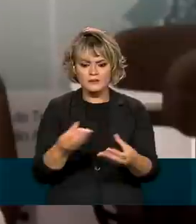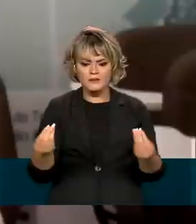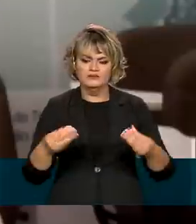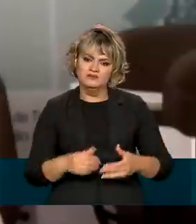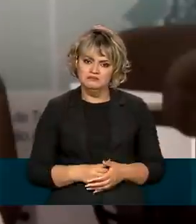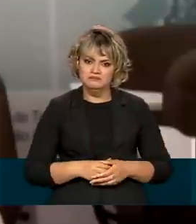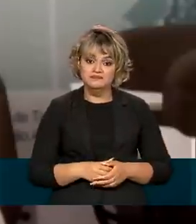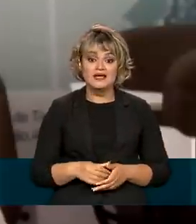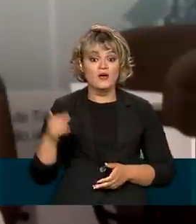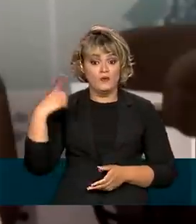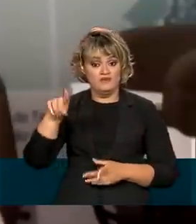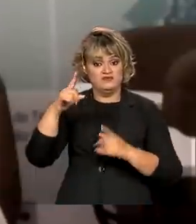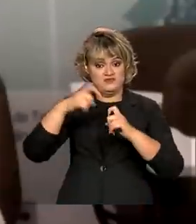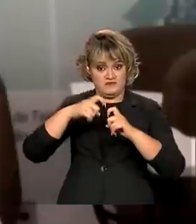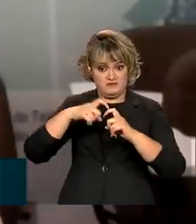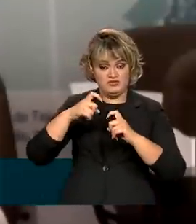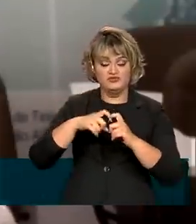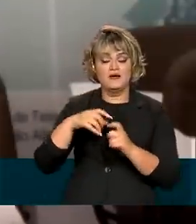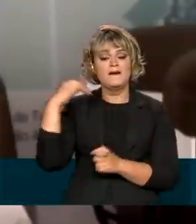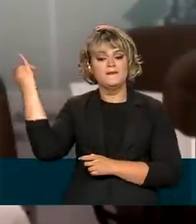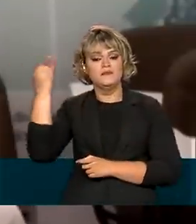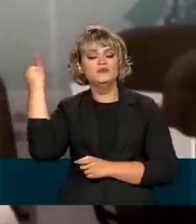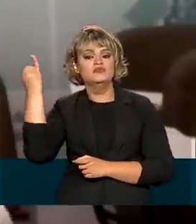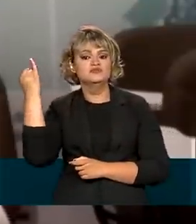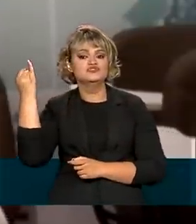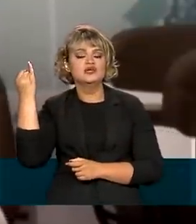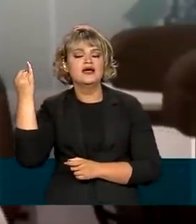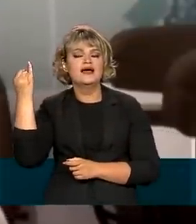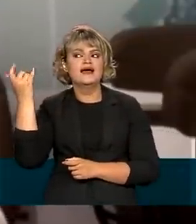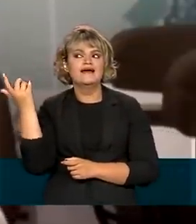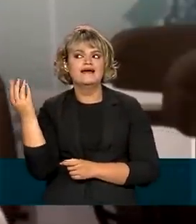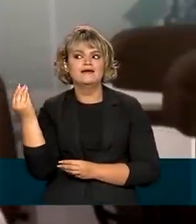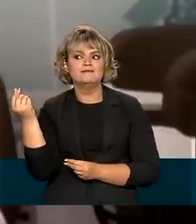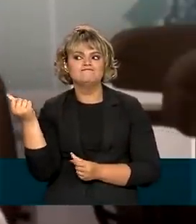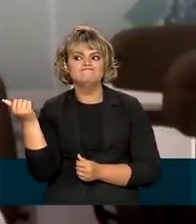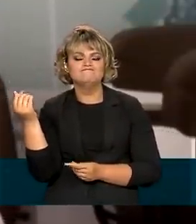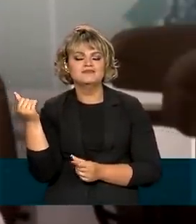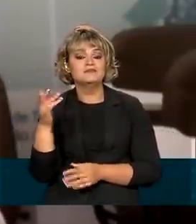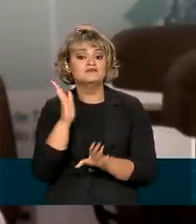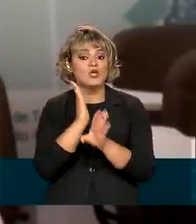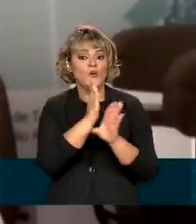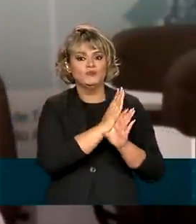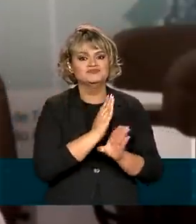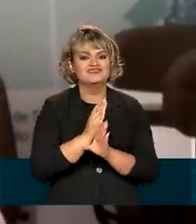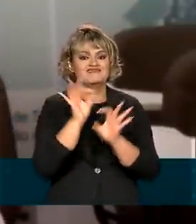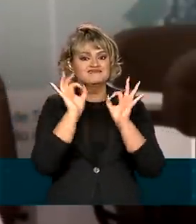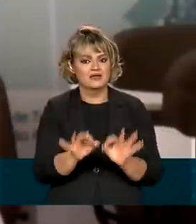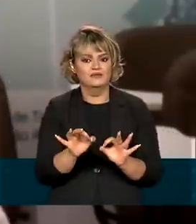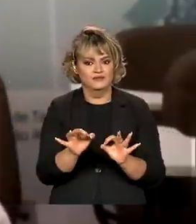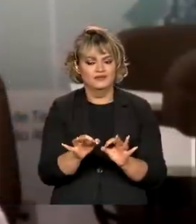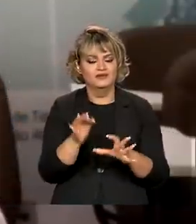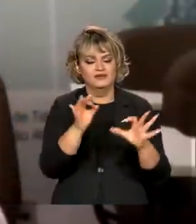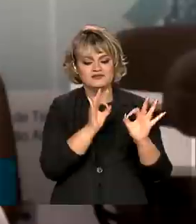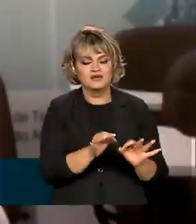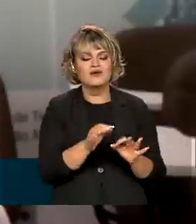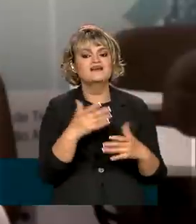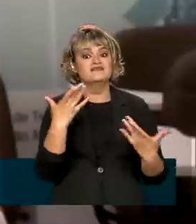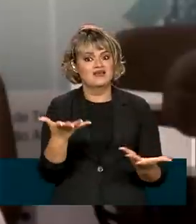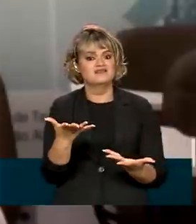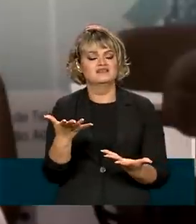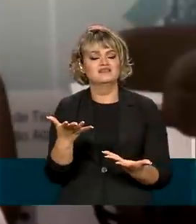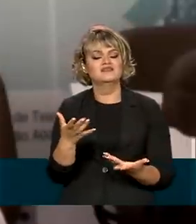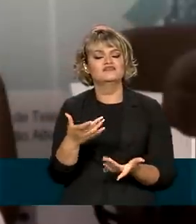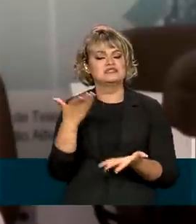Uma consulta com um especialista é fundamental para que você tenha o diagnóstico correto e dessa maneira que você